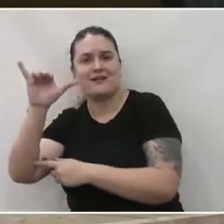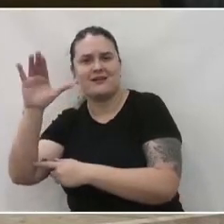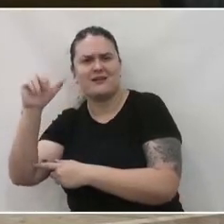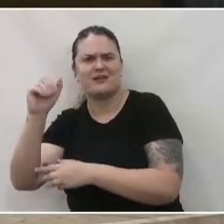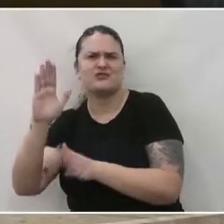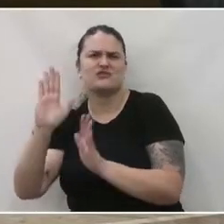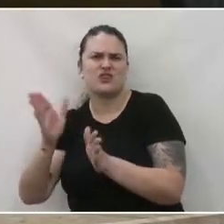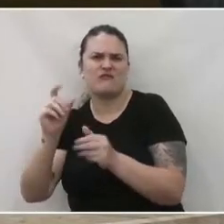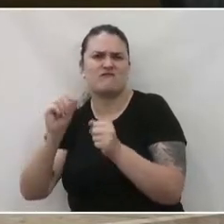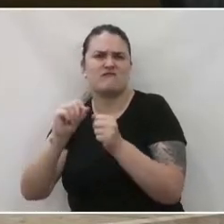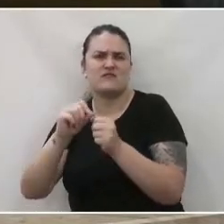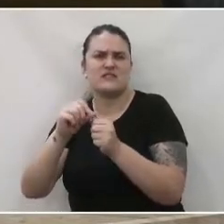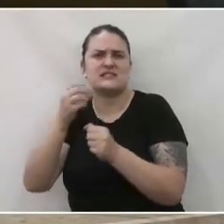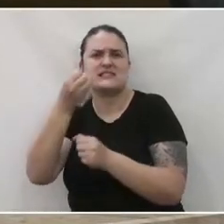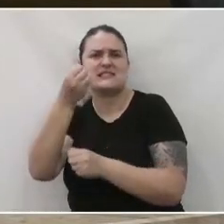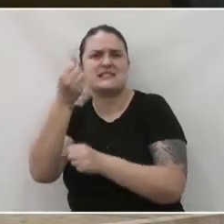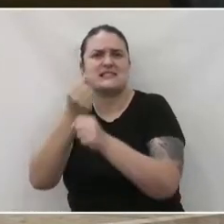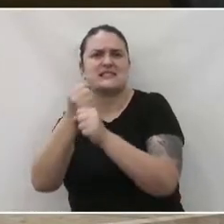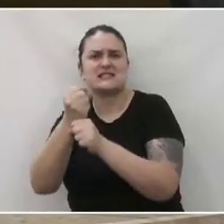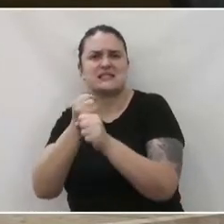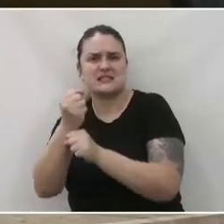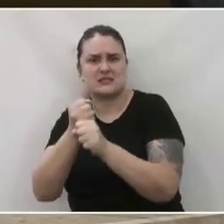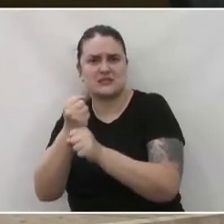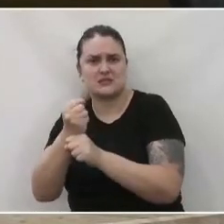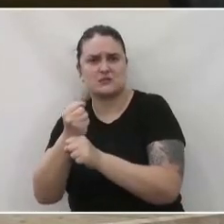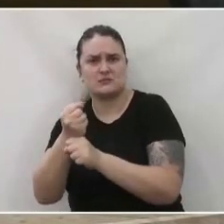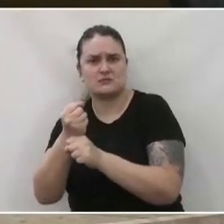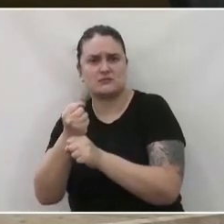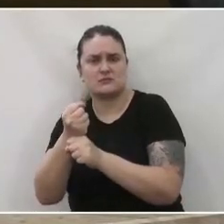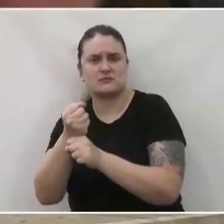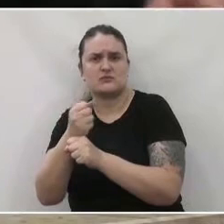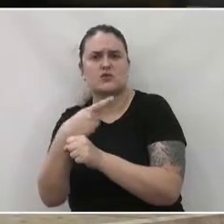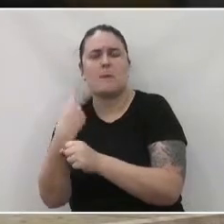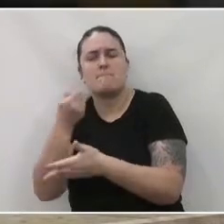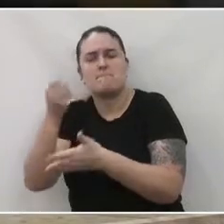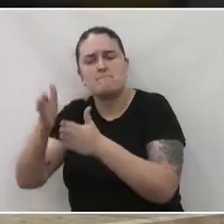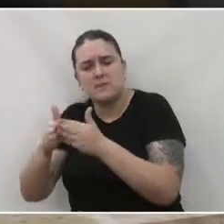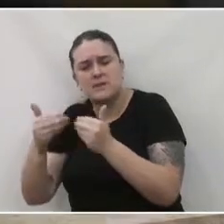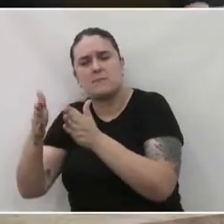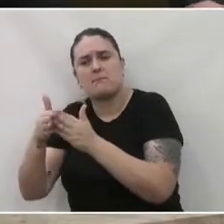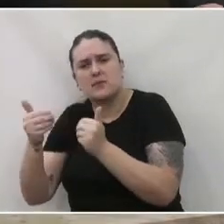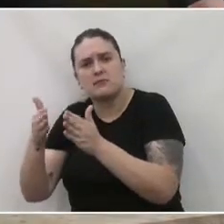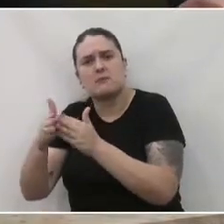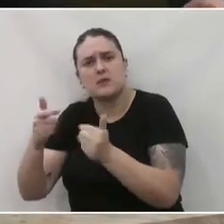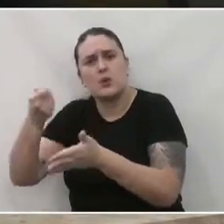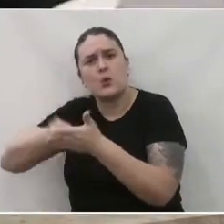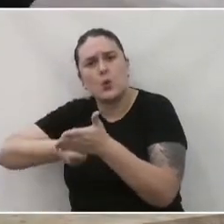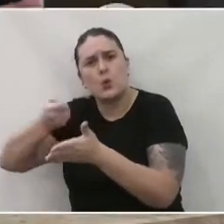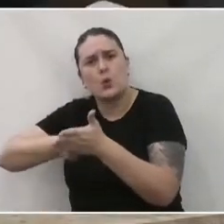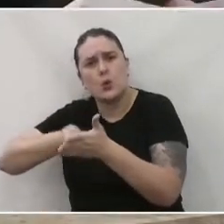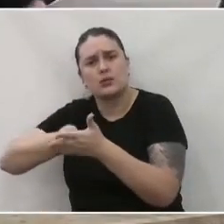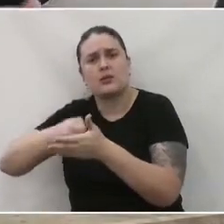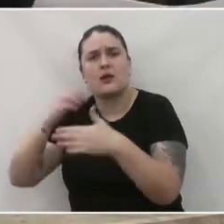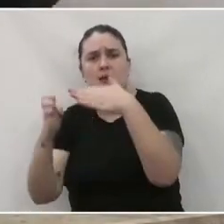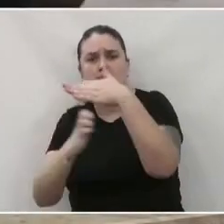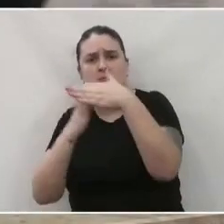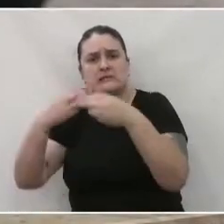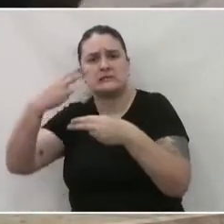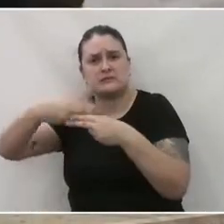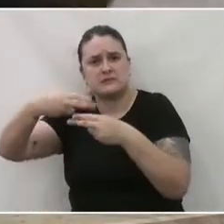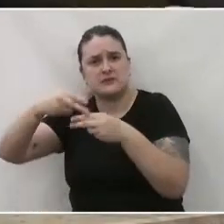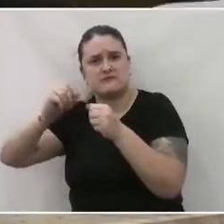fazendo aniversário, sexto aniversário já, seis anos a gente vem correndo e lutando para que isso aconteça.